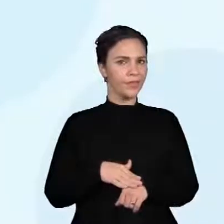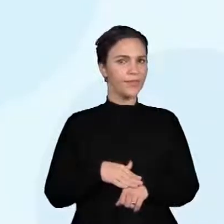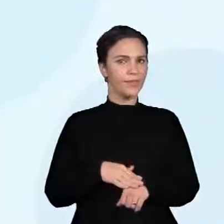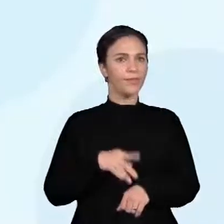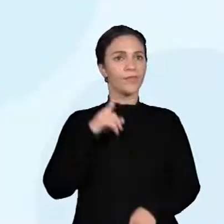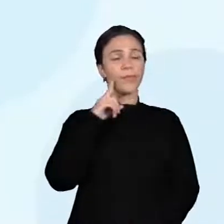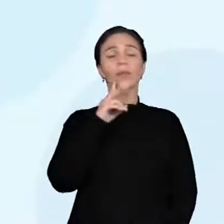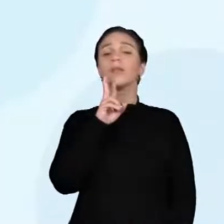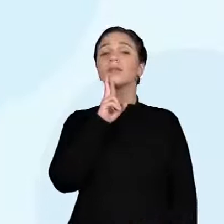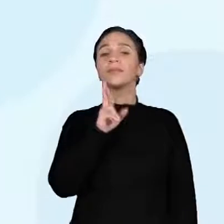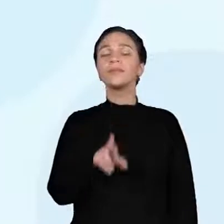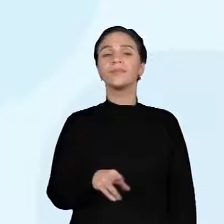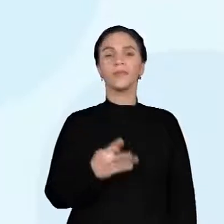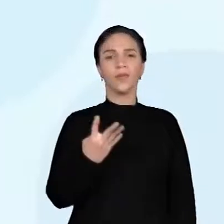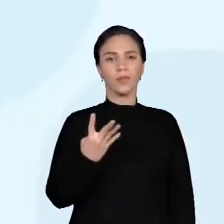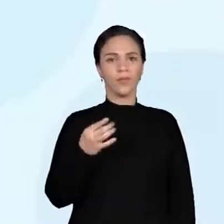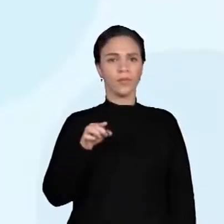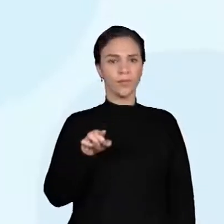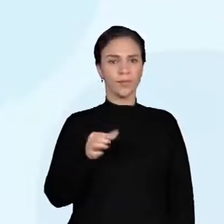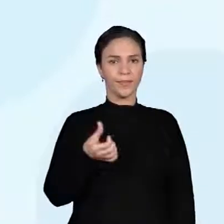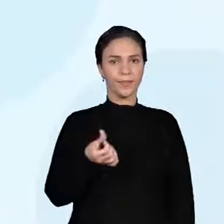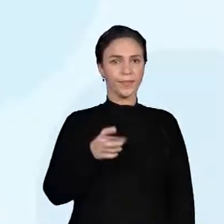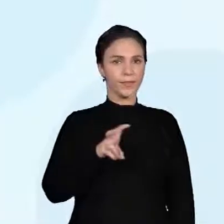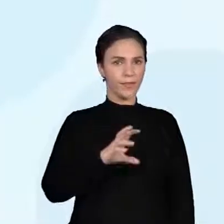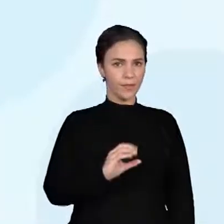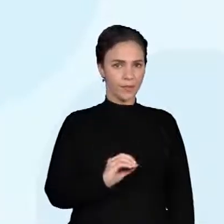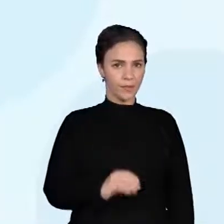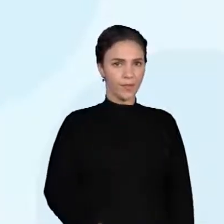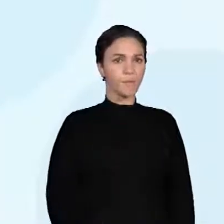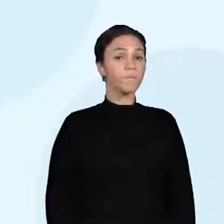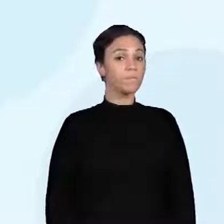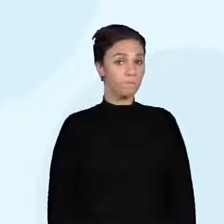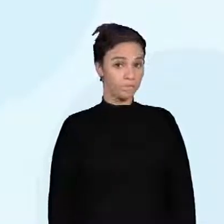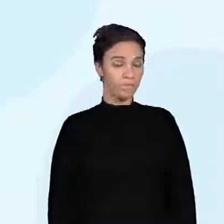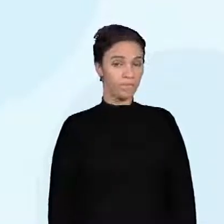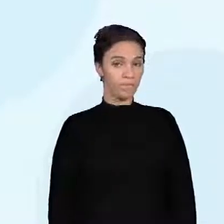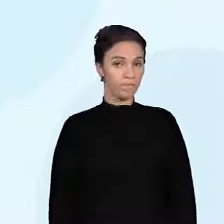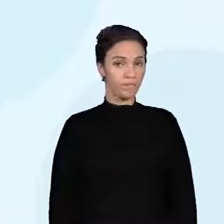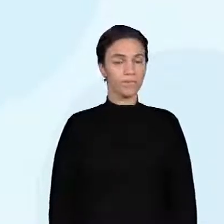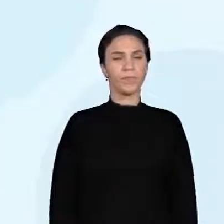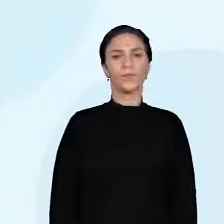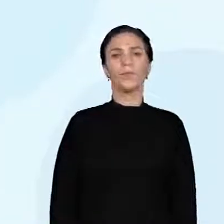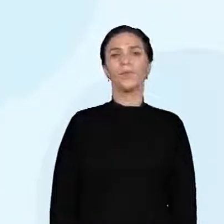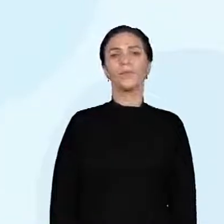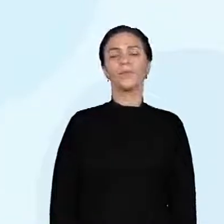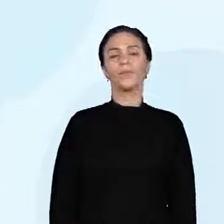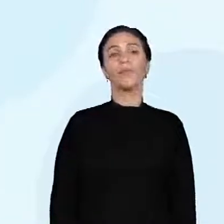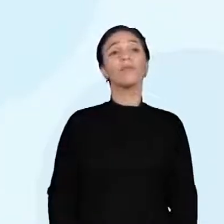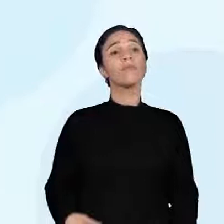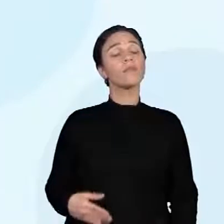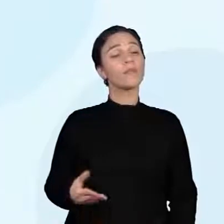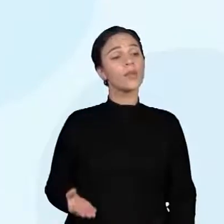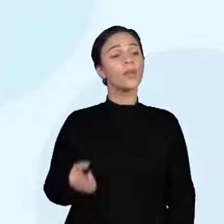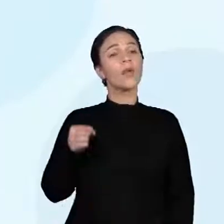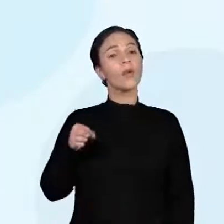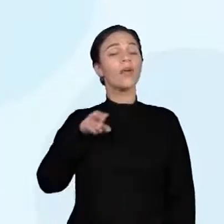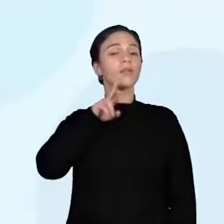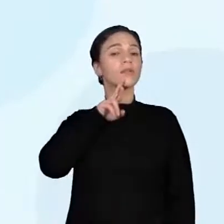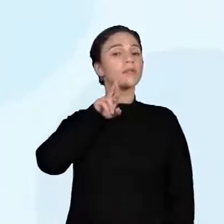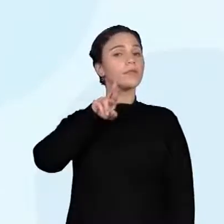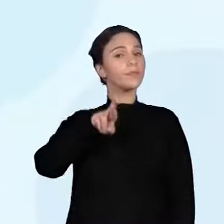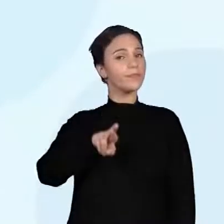.650. Certo? E o resultado que nós